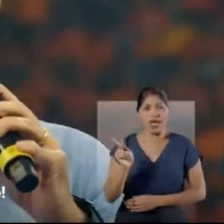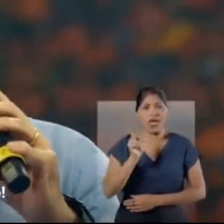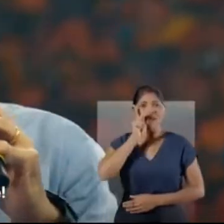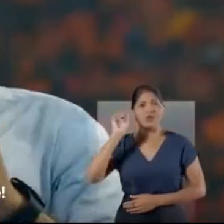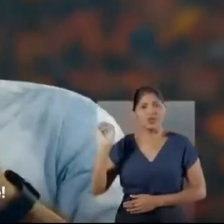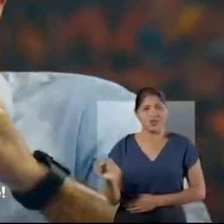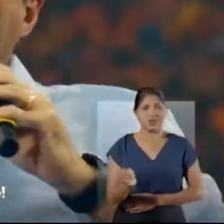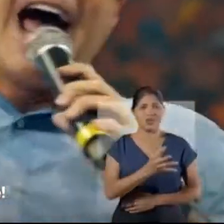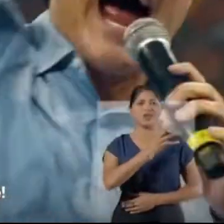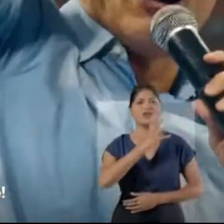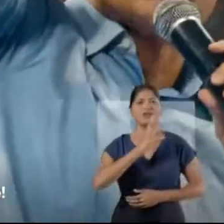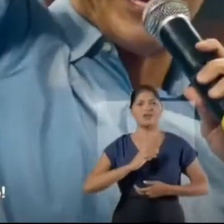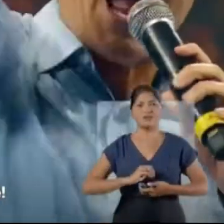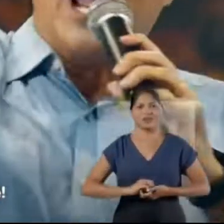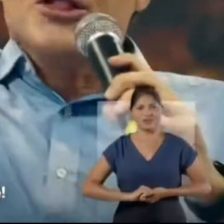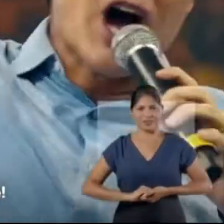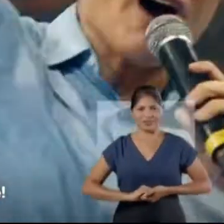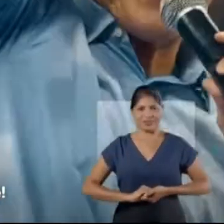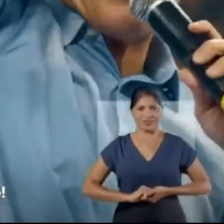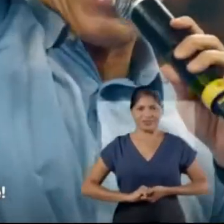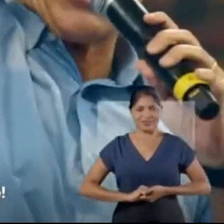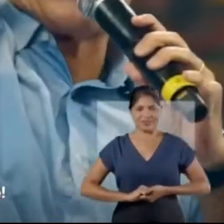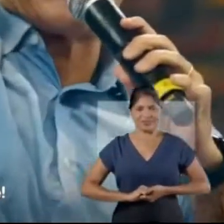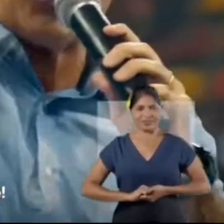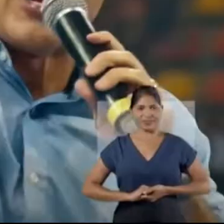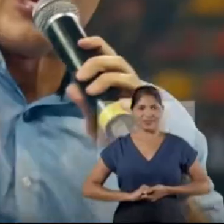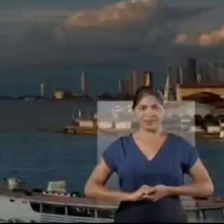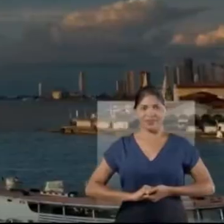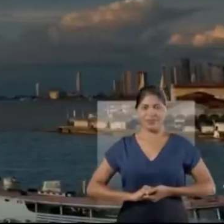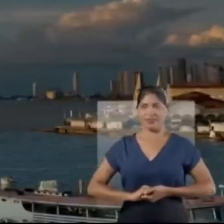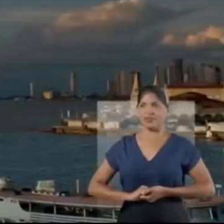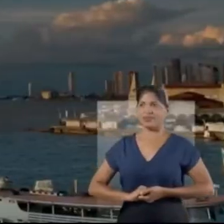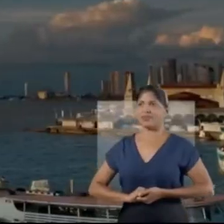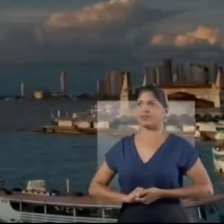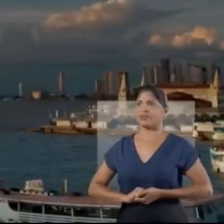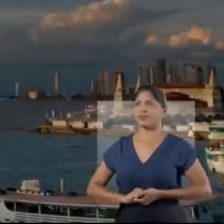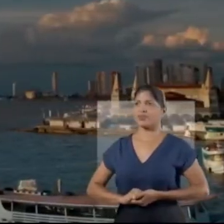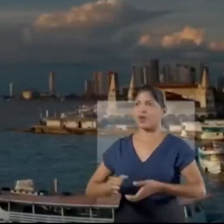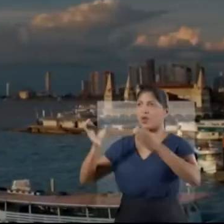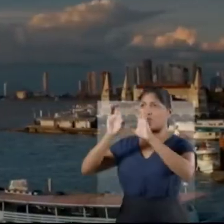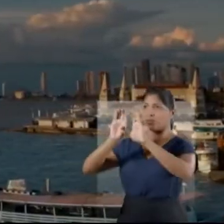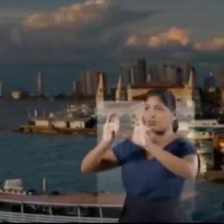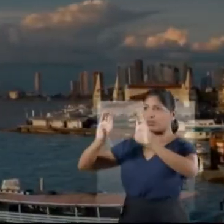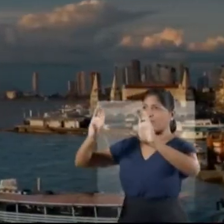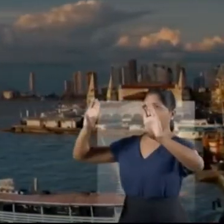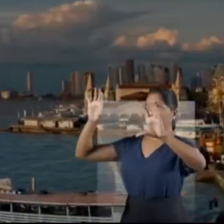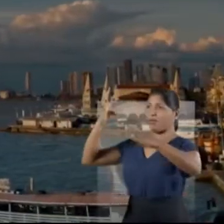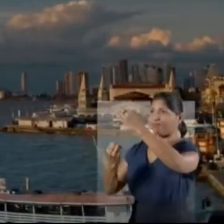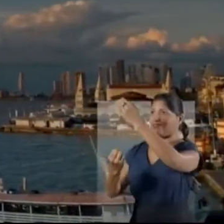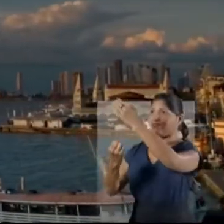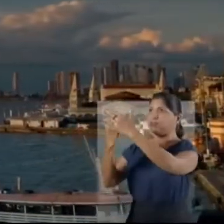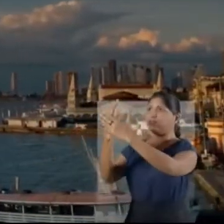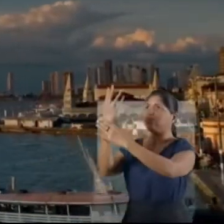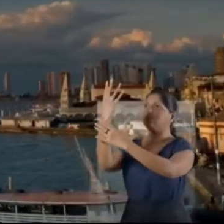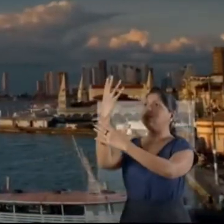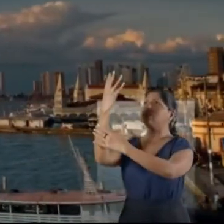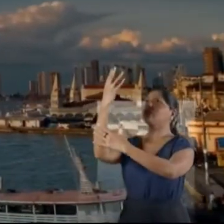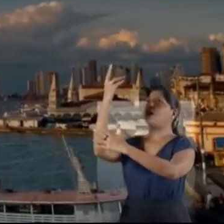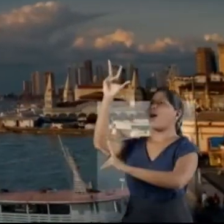em frente. É Elde novamente. Nasce de novo no